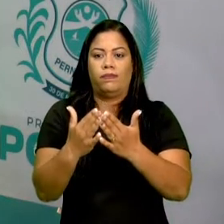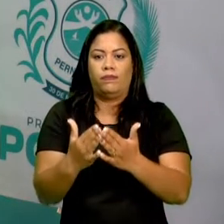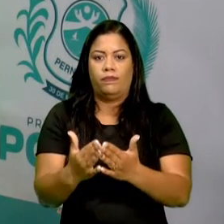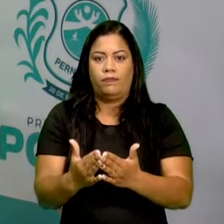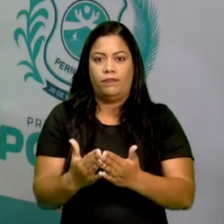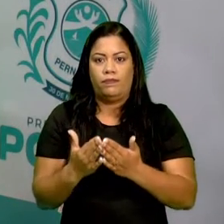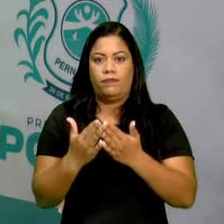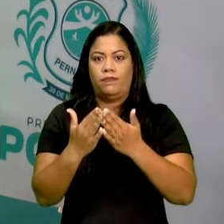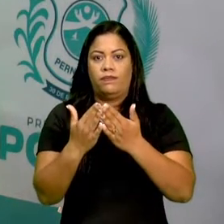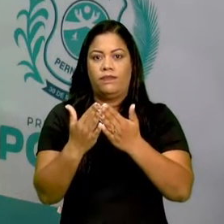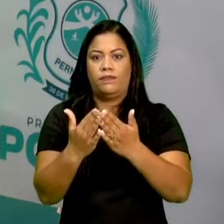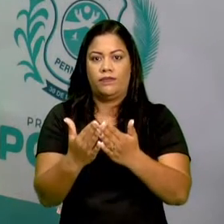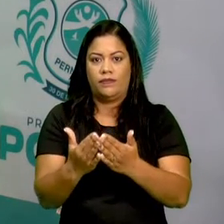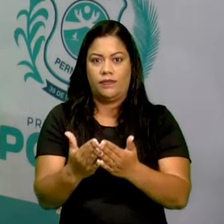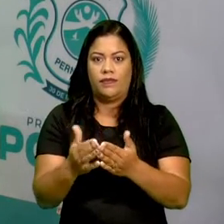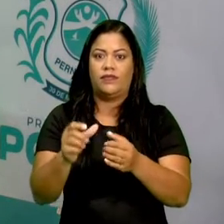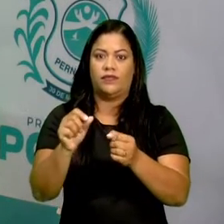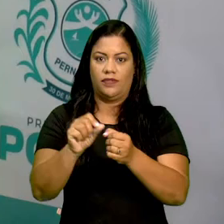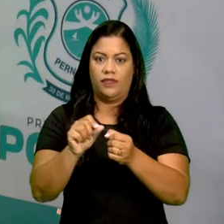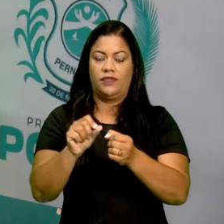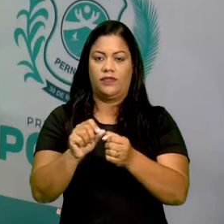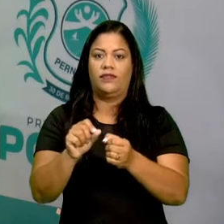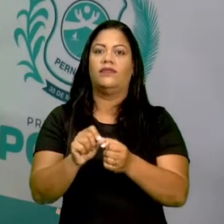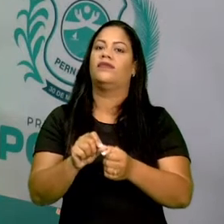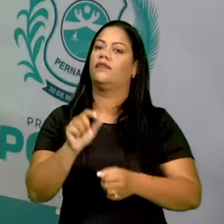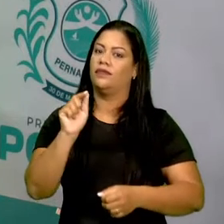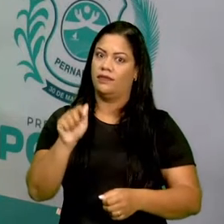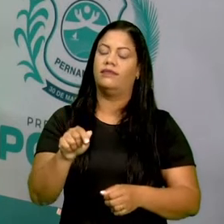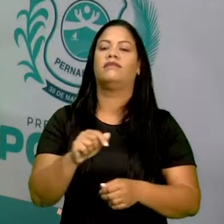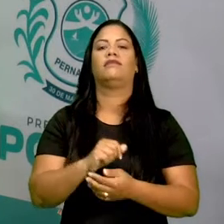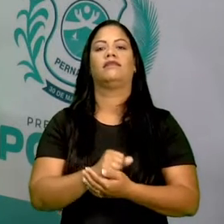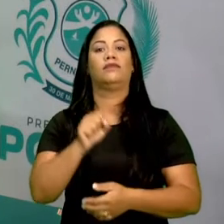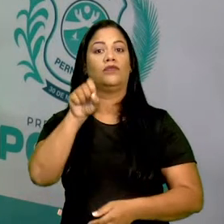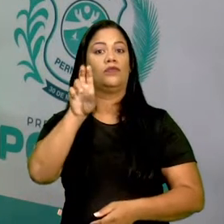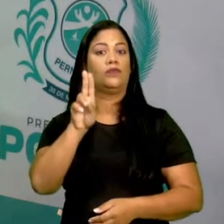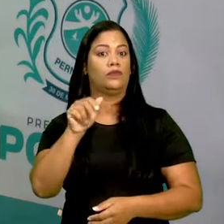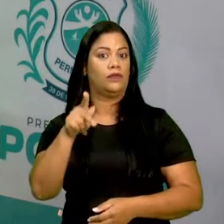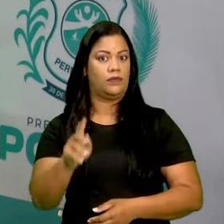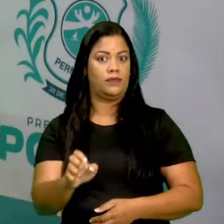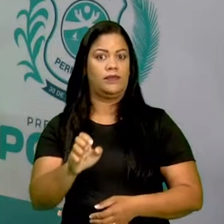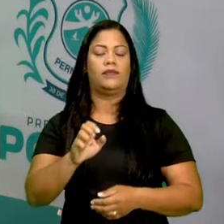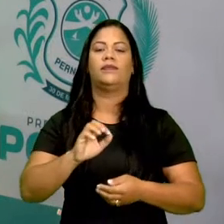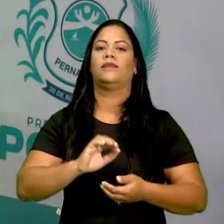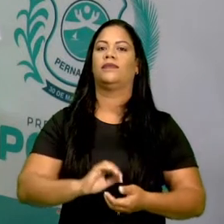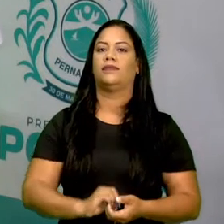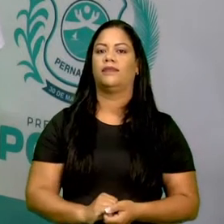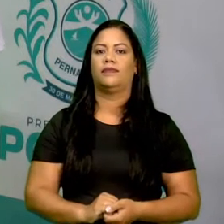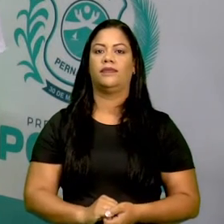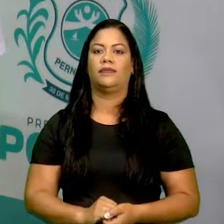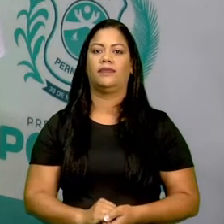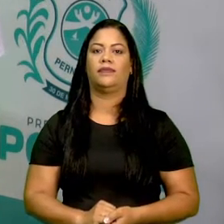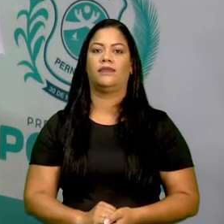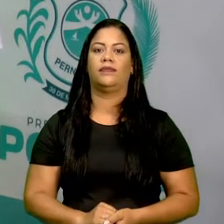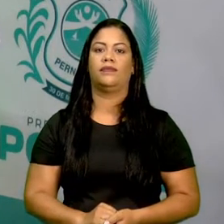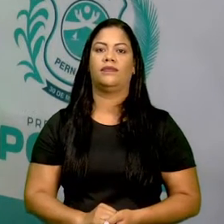construído lá em um complexo industrial de Suape, no Estaleiro Atlântico Sul.